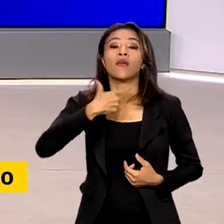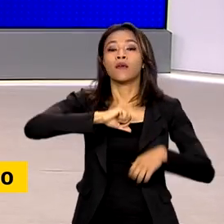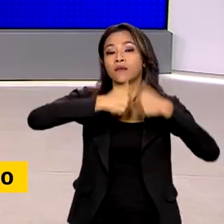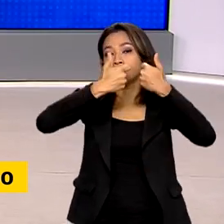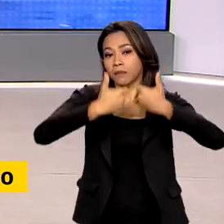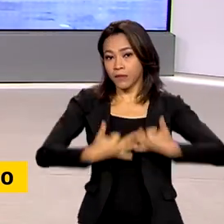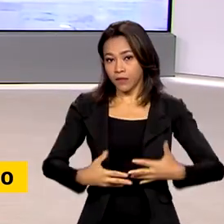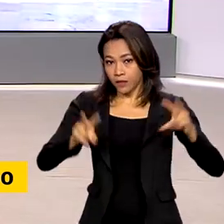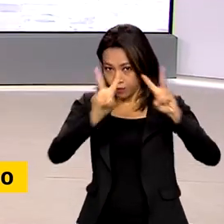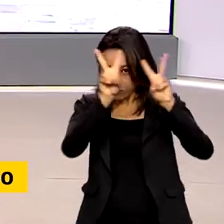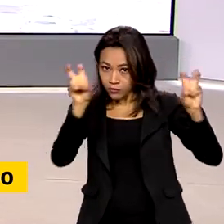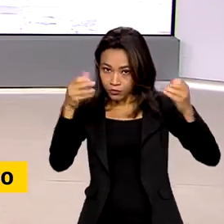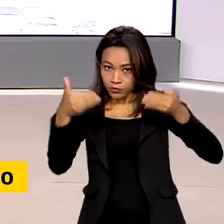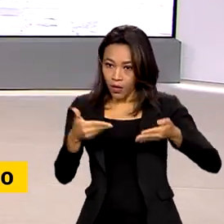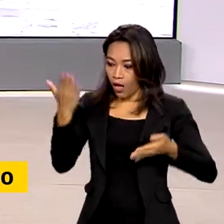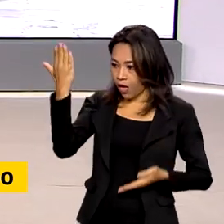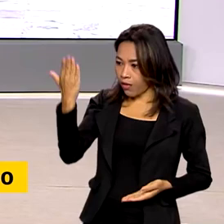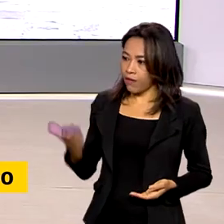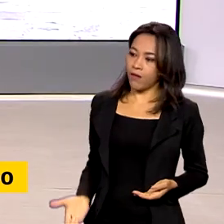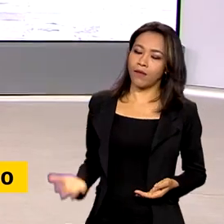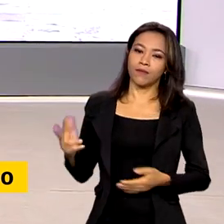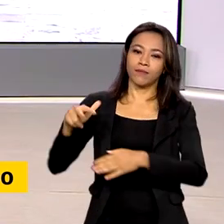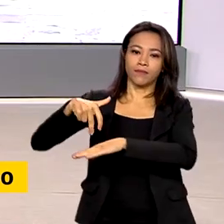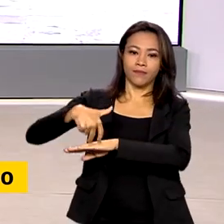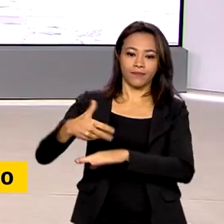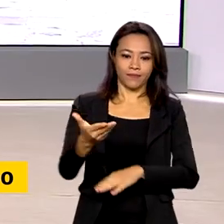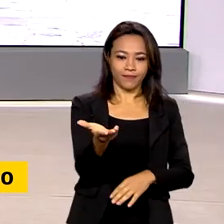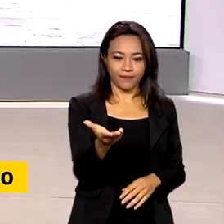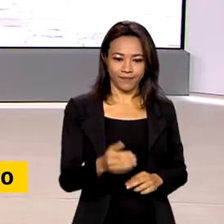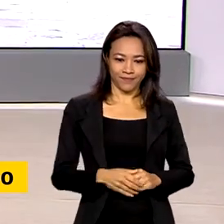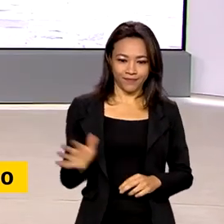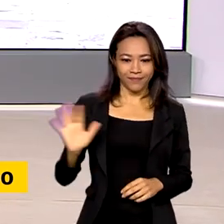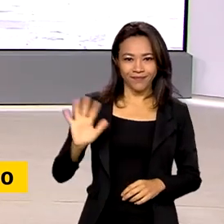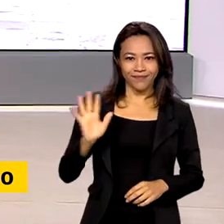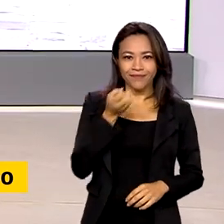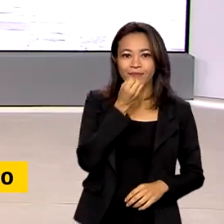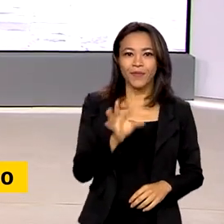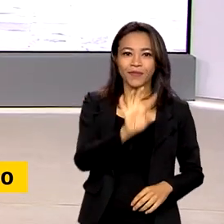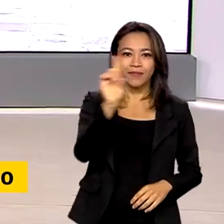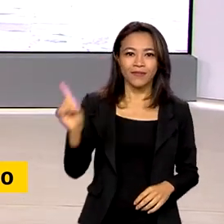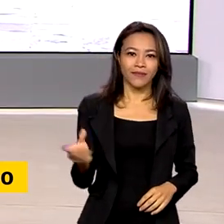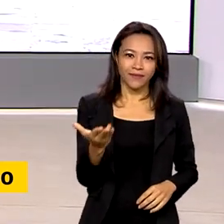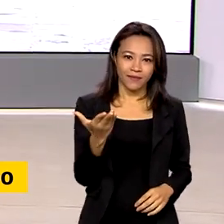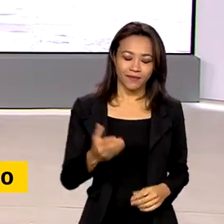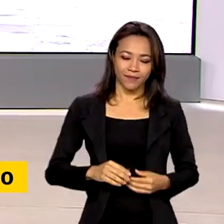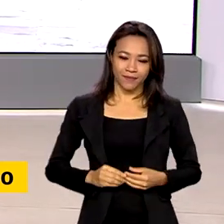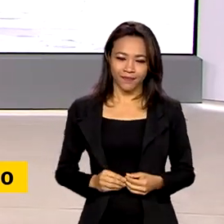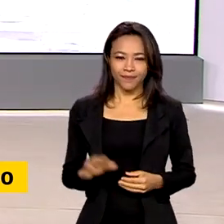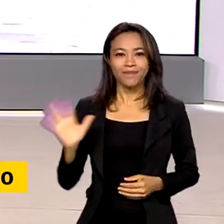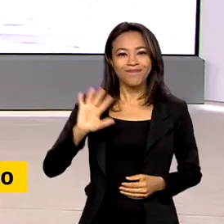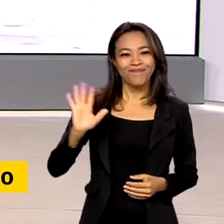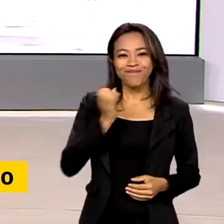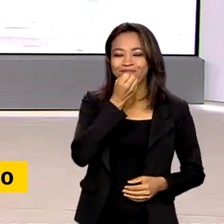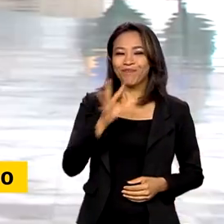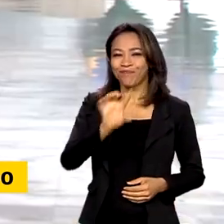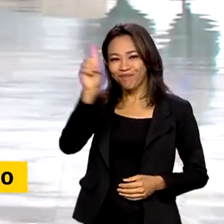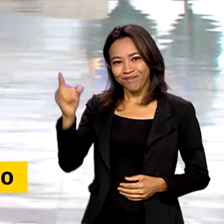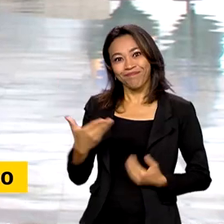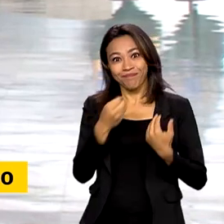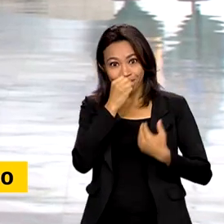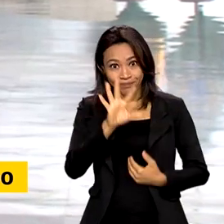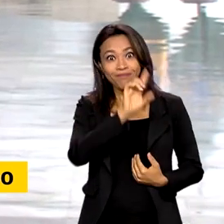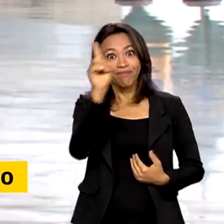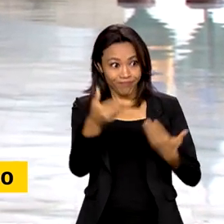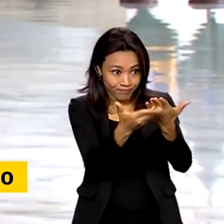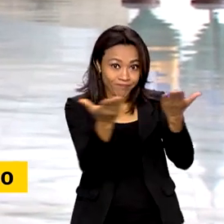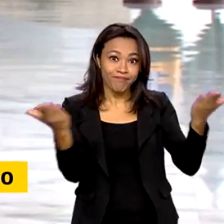gente ao vivo sobre esse assunto é o repórter Glauco de Queiroz. Olá Glauco, bom dia para você. Olá Roberto, bom dia para você, bom